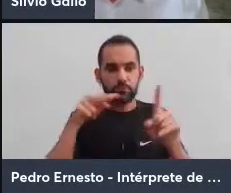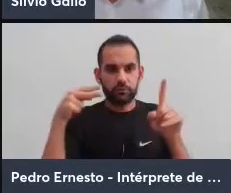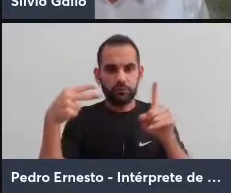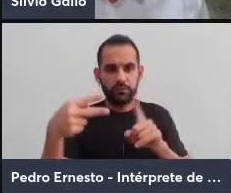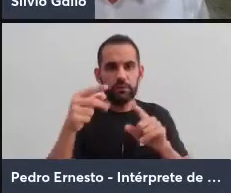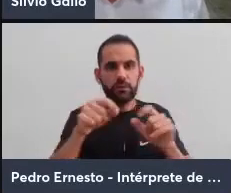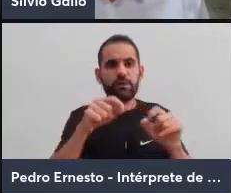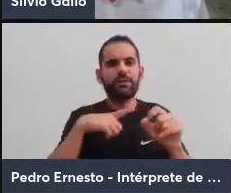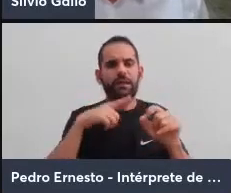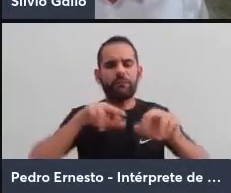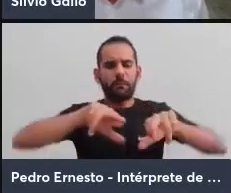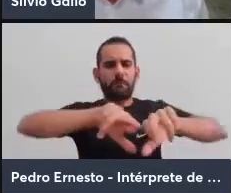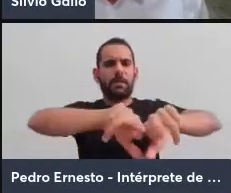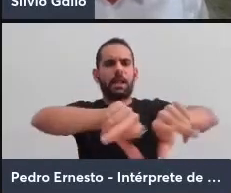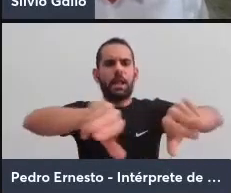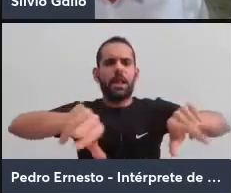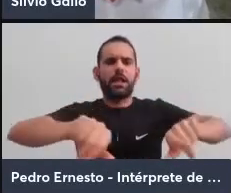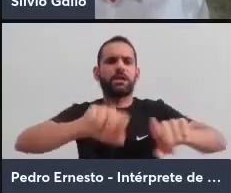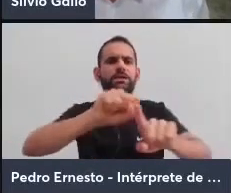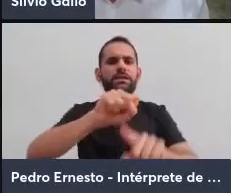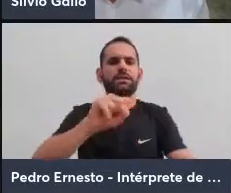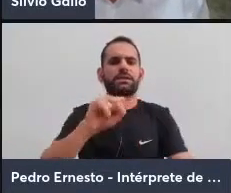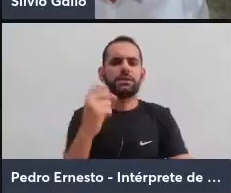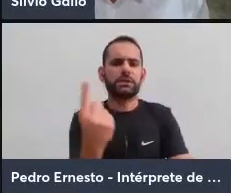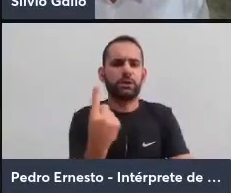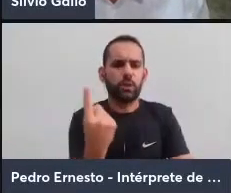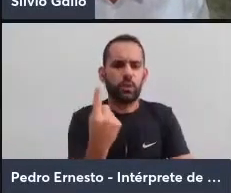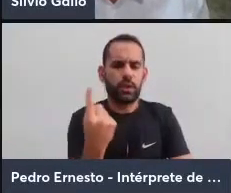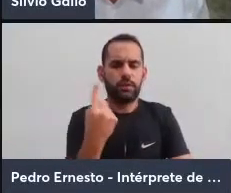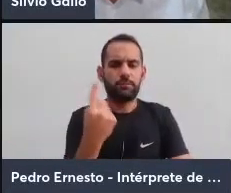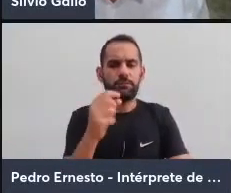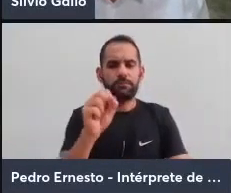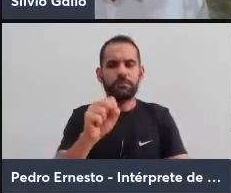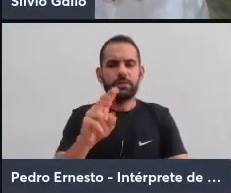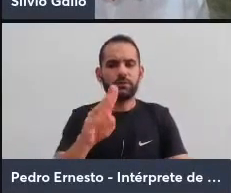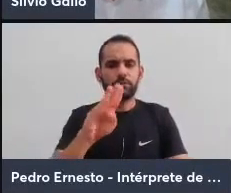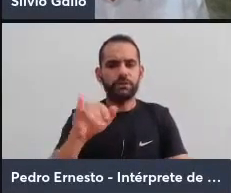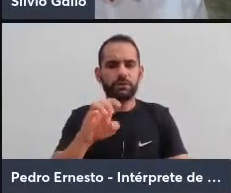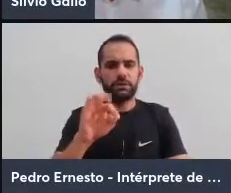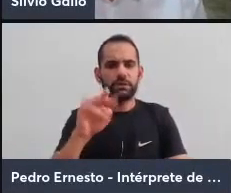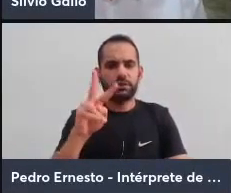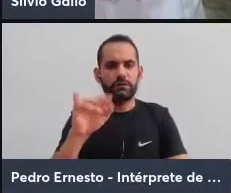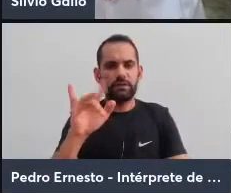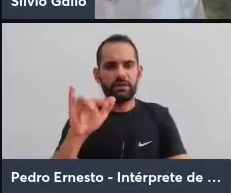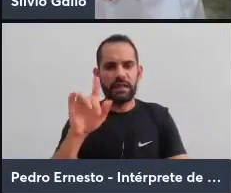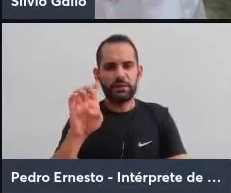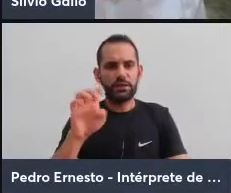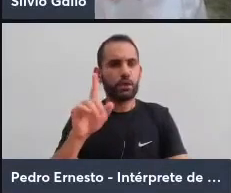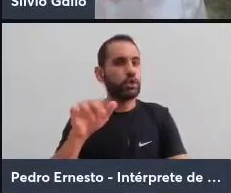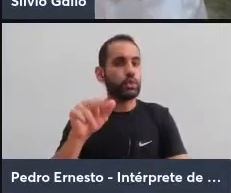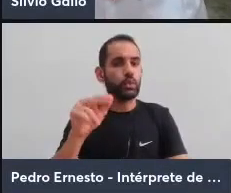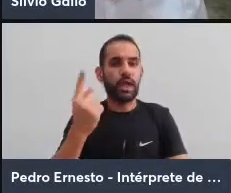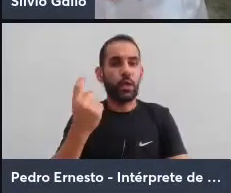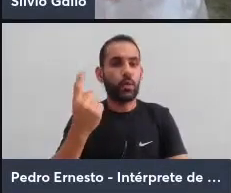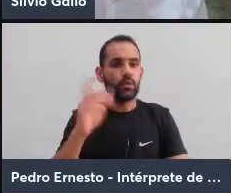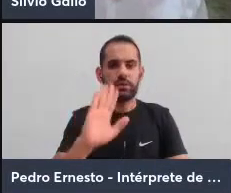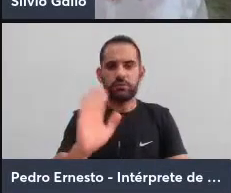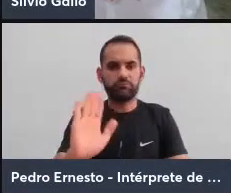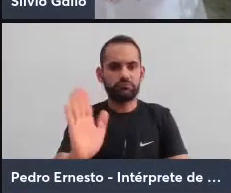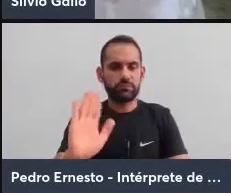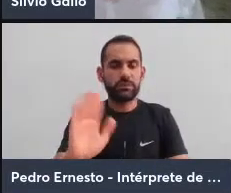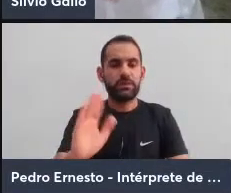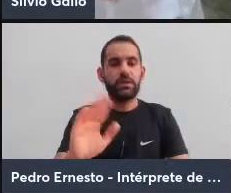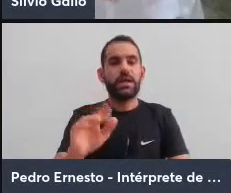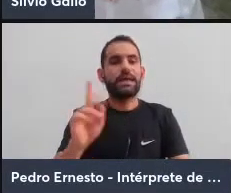são múltiplas e singulares. Uma subjetividade nunca é única, a subjetividade é